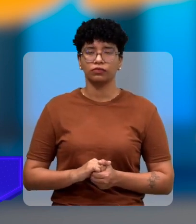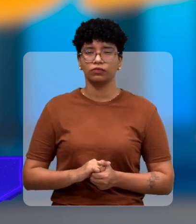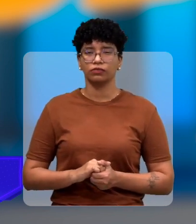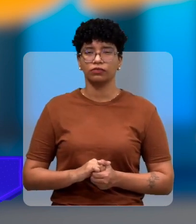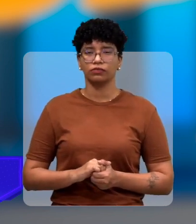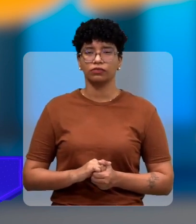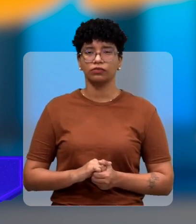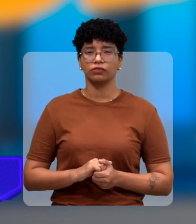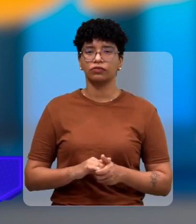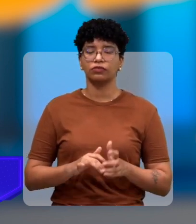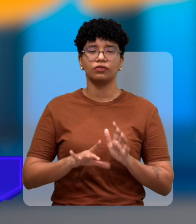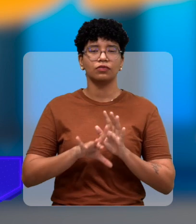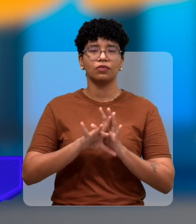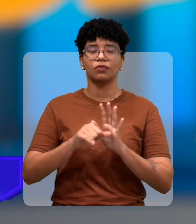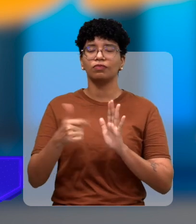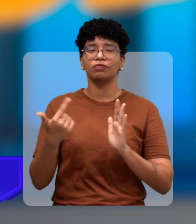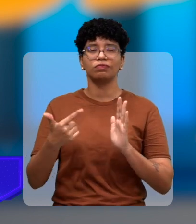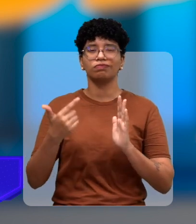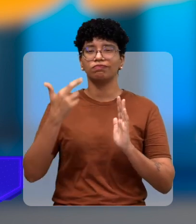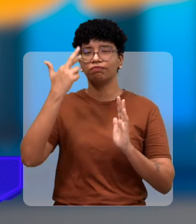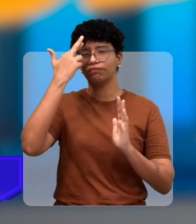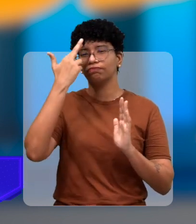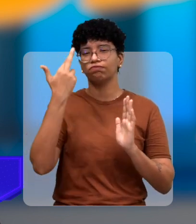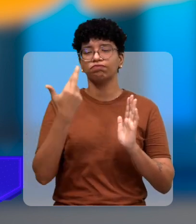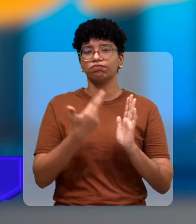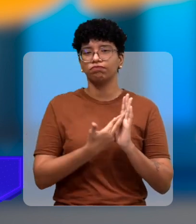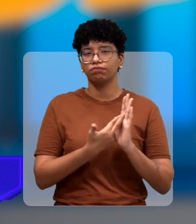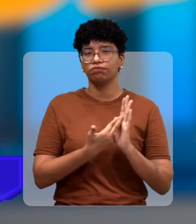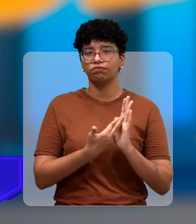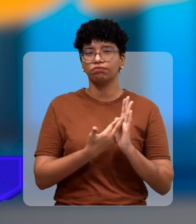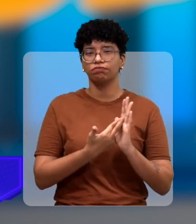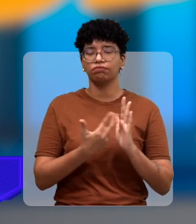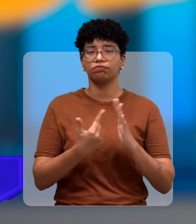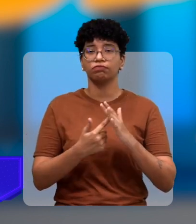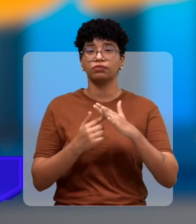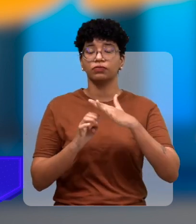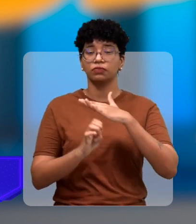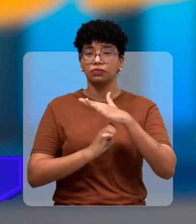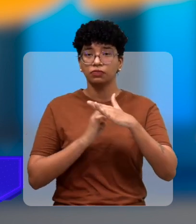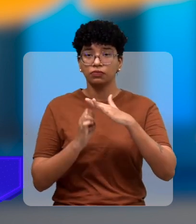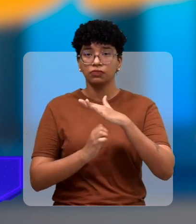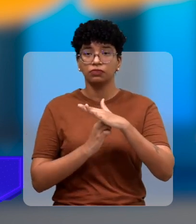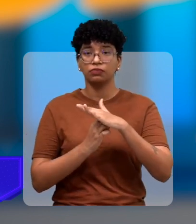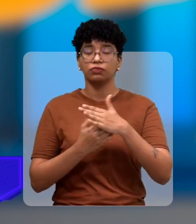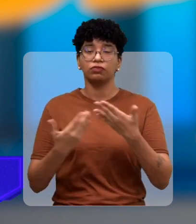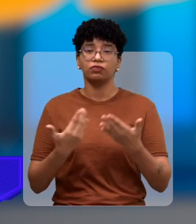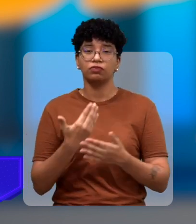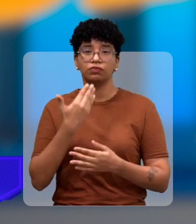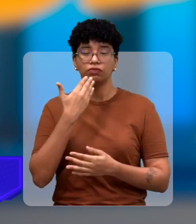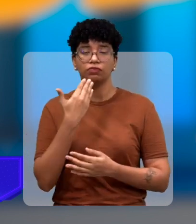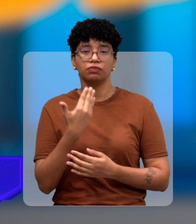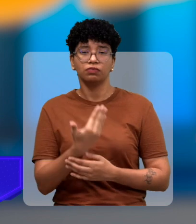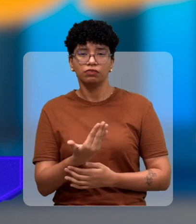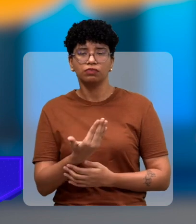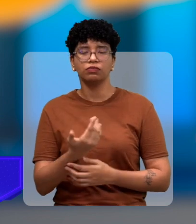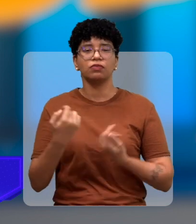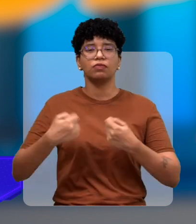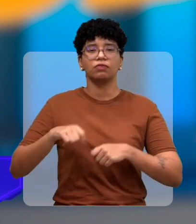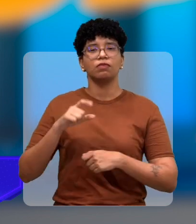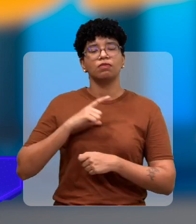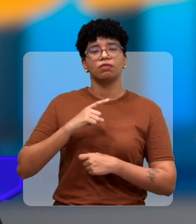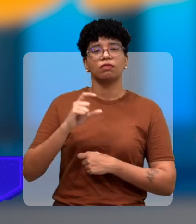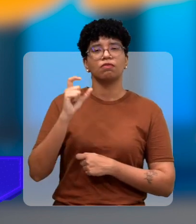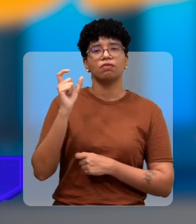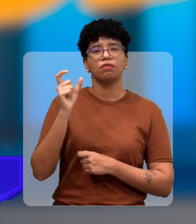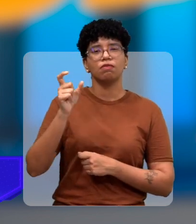não é respeitada. Porque a empresa que faz linha hoje para Timon, ela exigiu que a pessoa adquira um